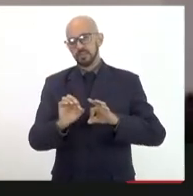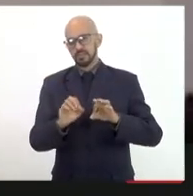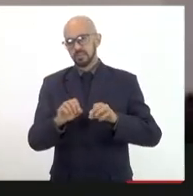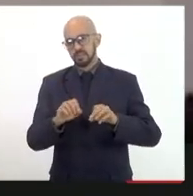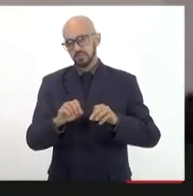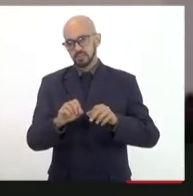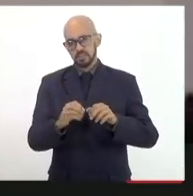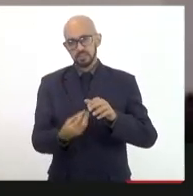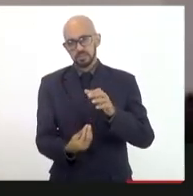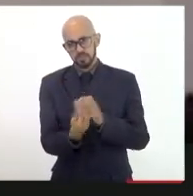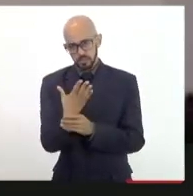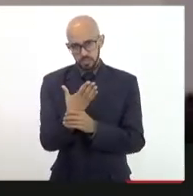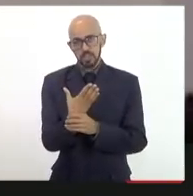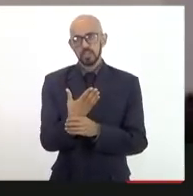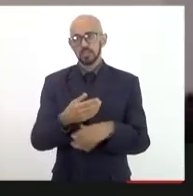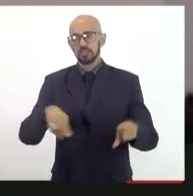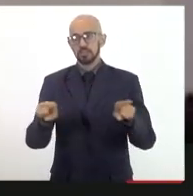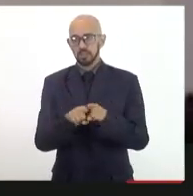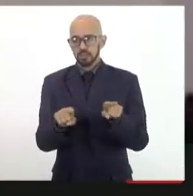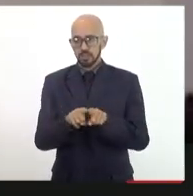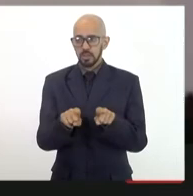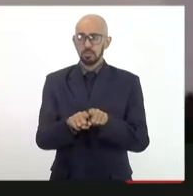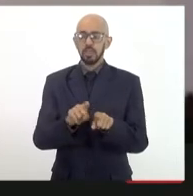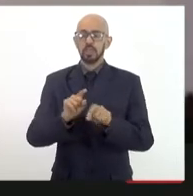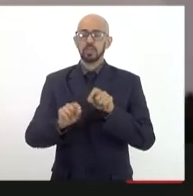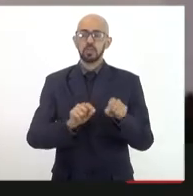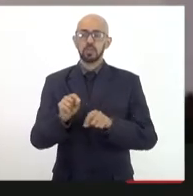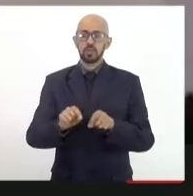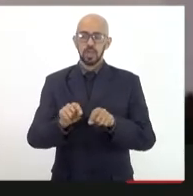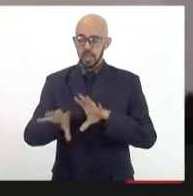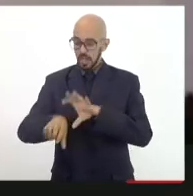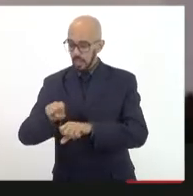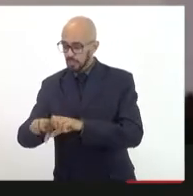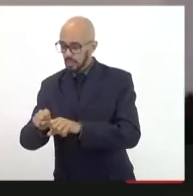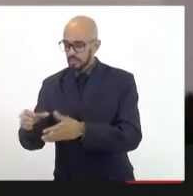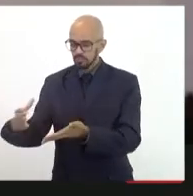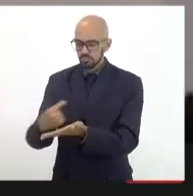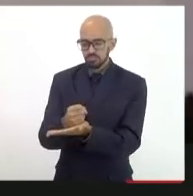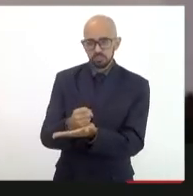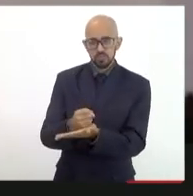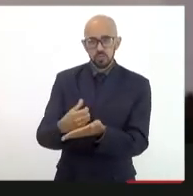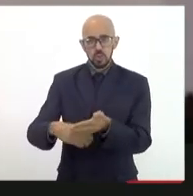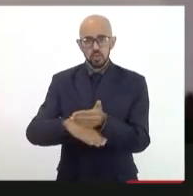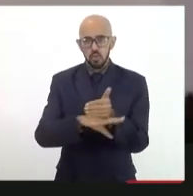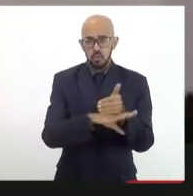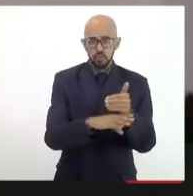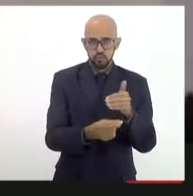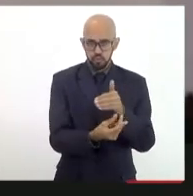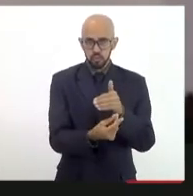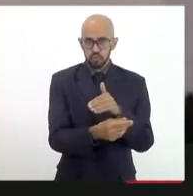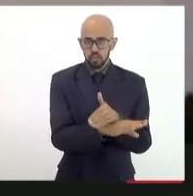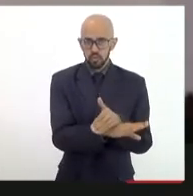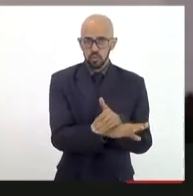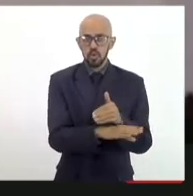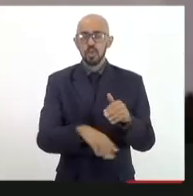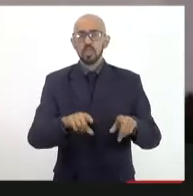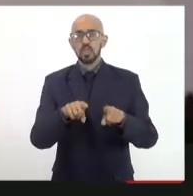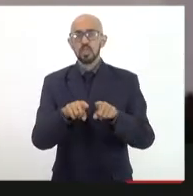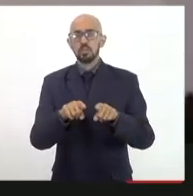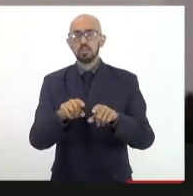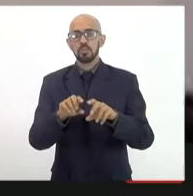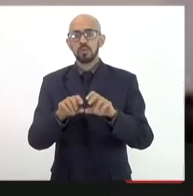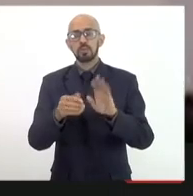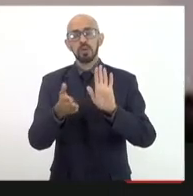desenvolvido, além da capitalização do fundo, que eu acho possível, além das propostas feitas pelo deputado